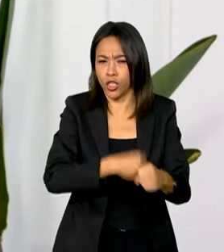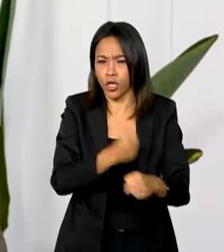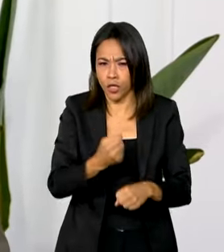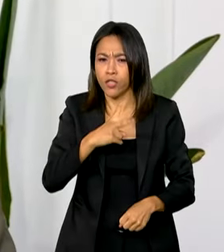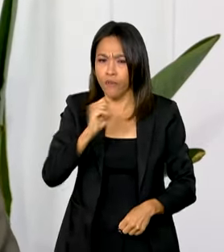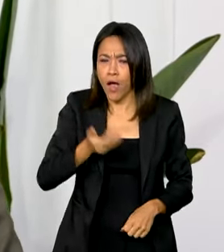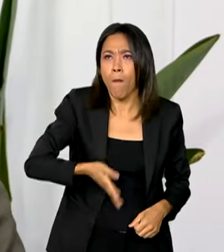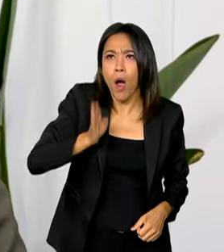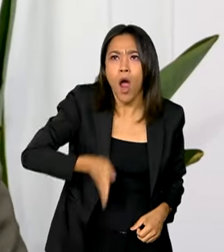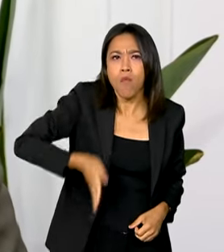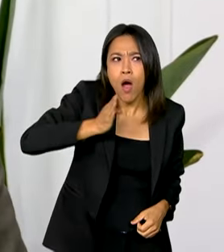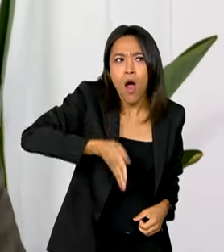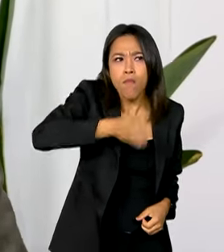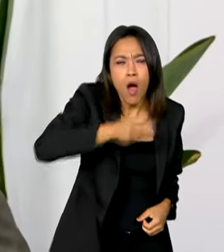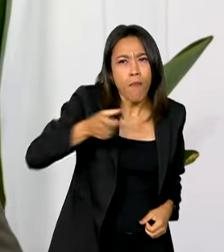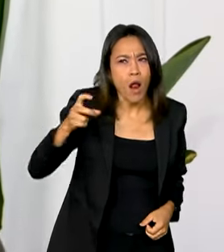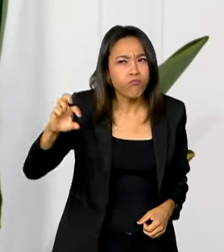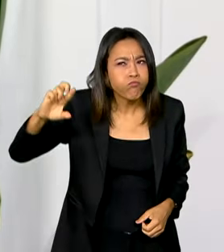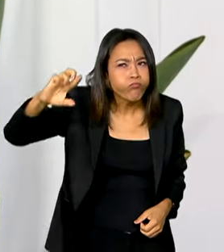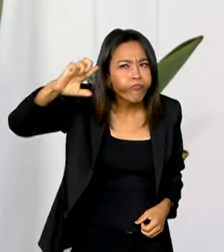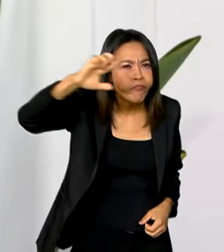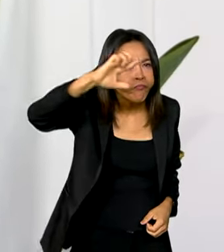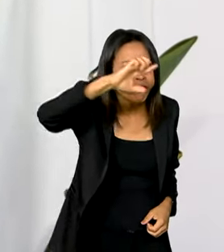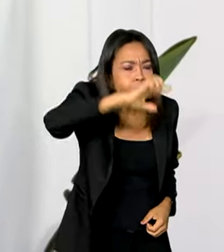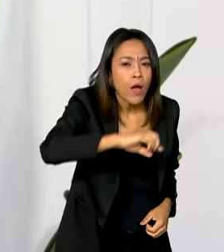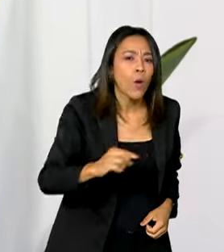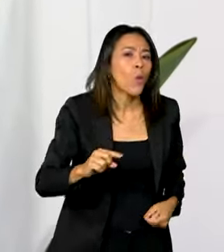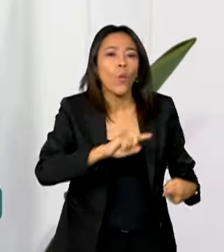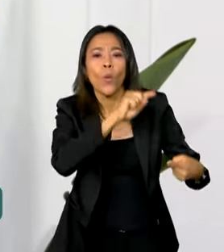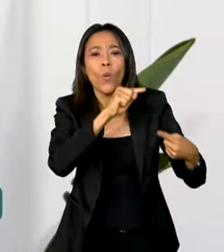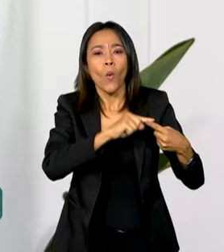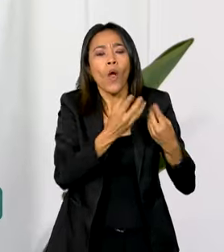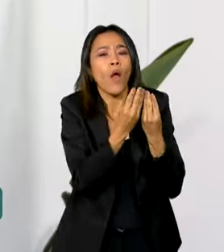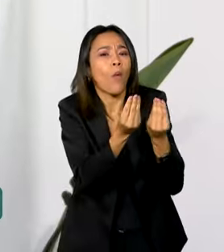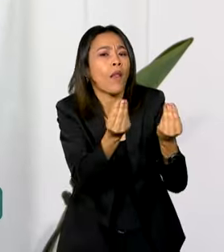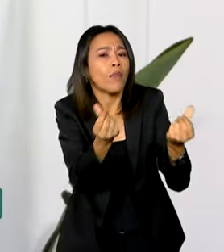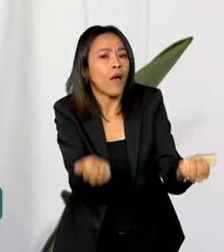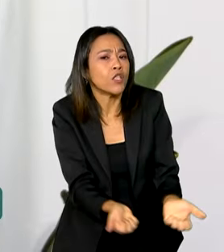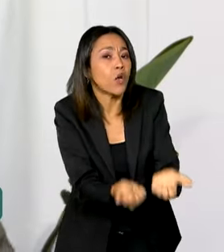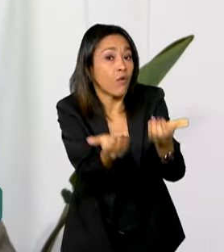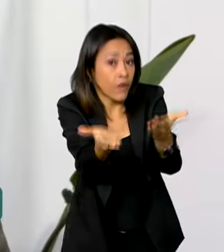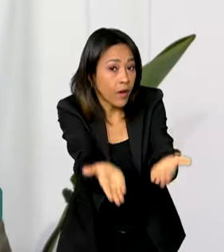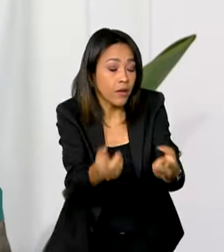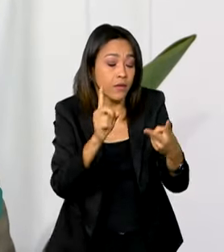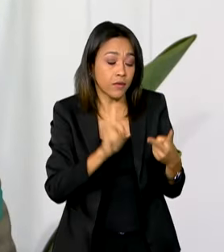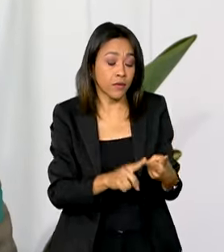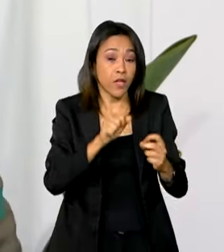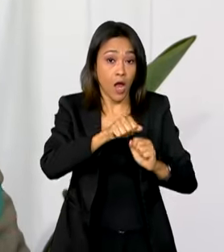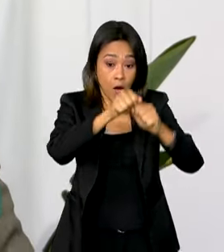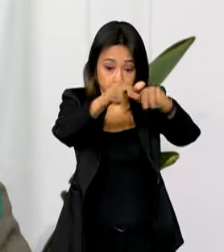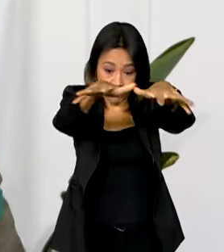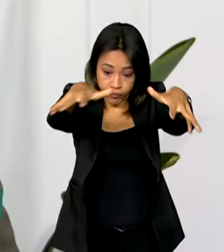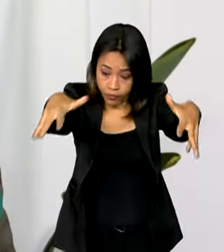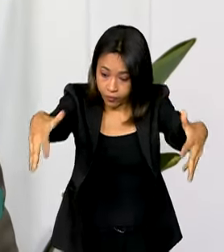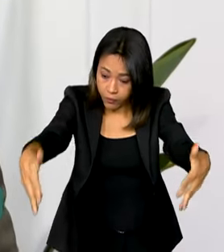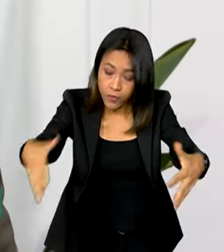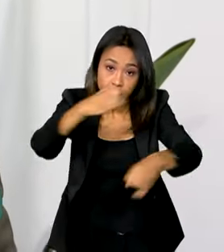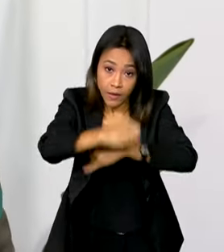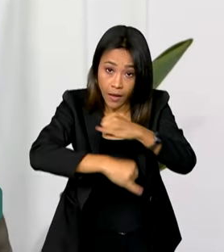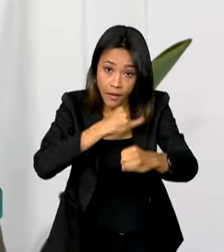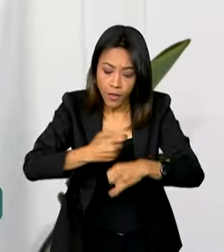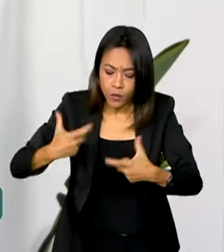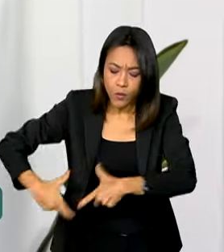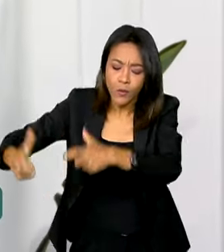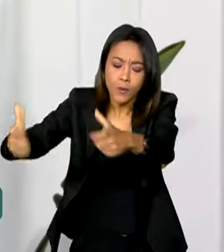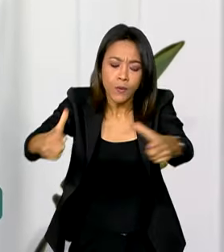a blitz da telefonia móvel avalia a qualidade do serviço de telefonia celular, tanto a cobertura, para ver as áreas da cidade